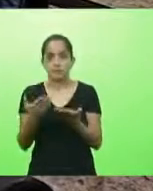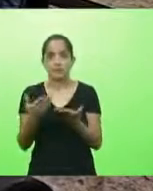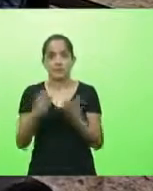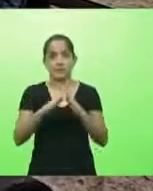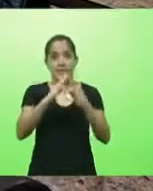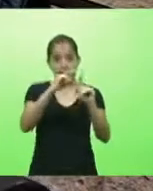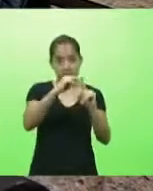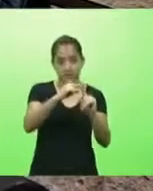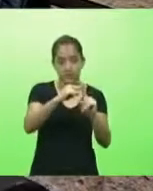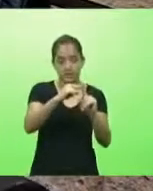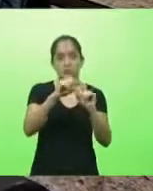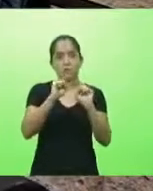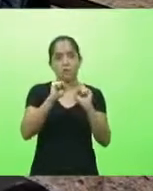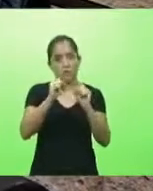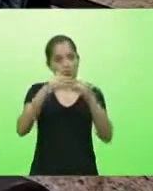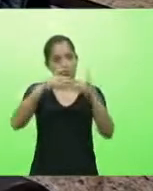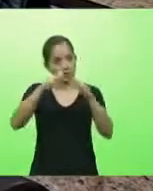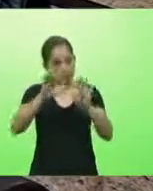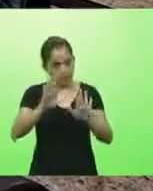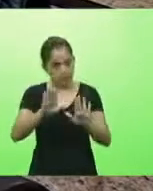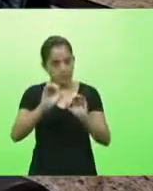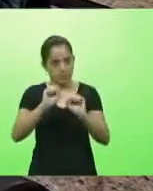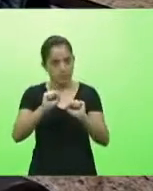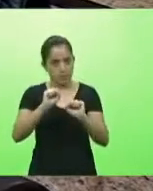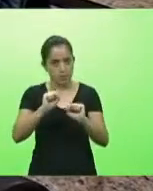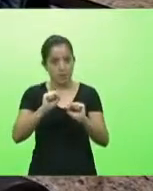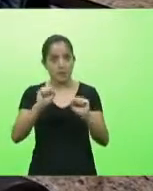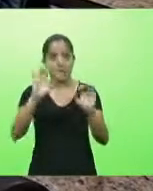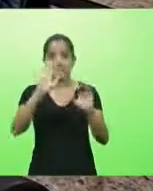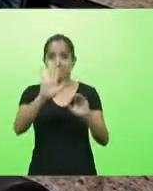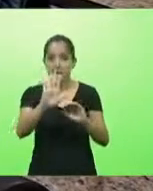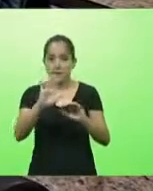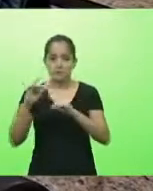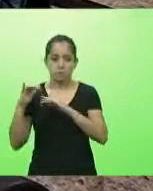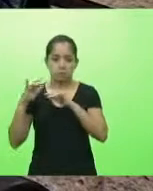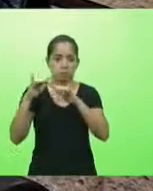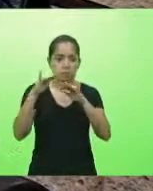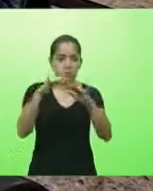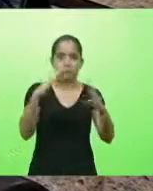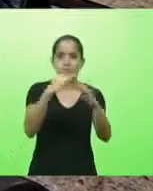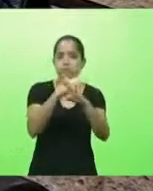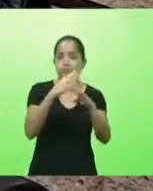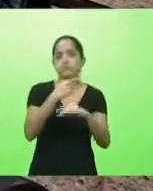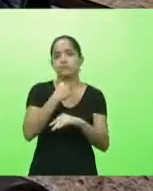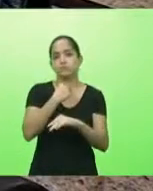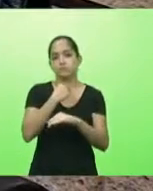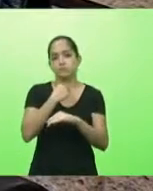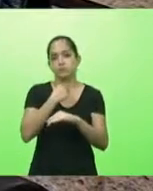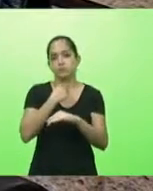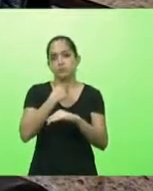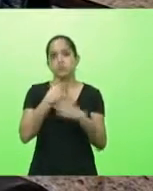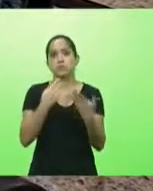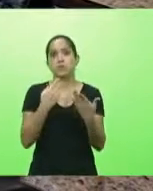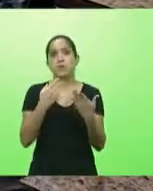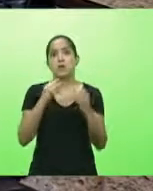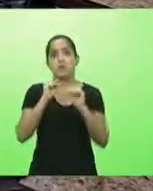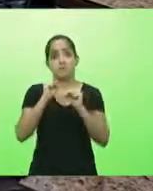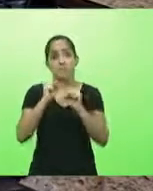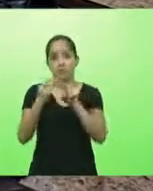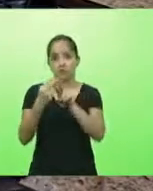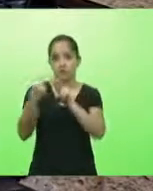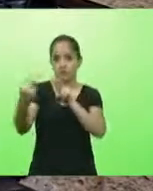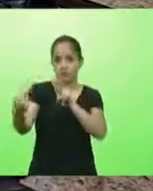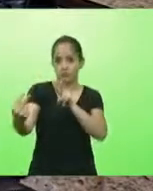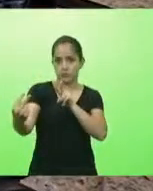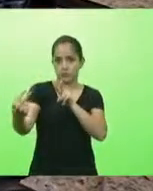pode sim estar aberta só não pode ter aglomeração pode sim fazer a transmissão da live da